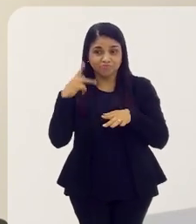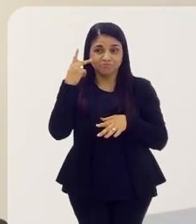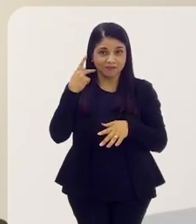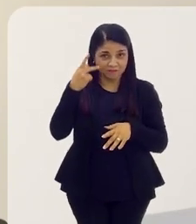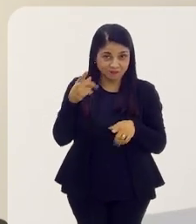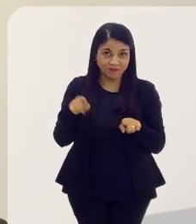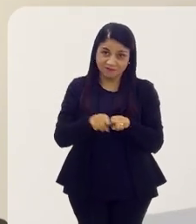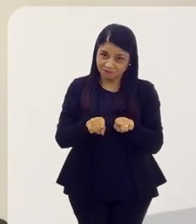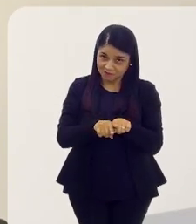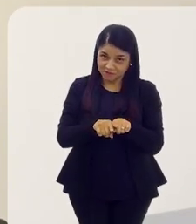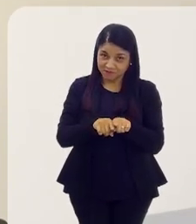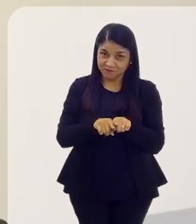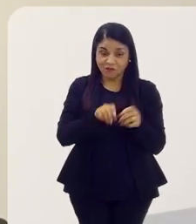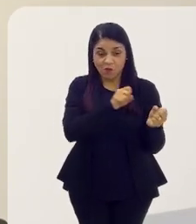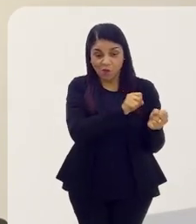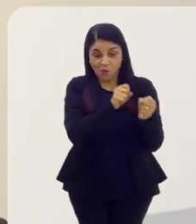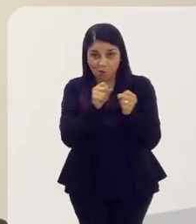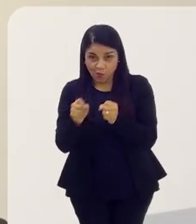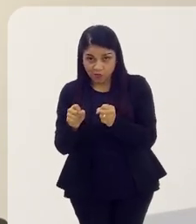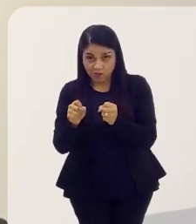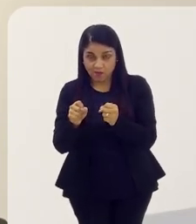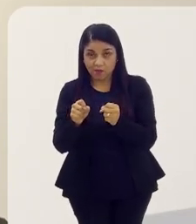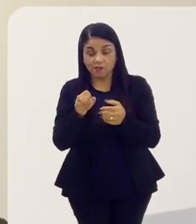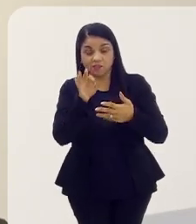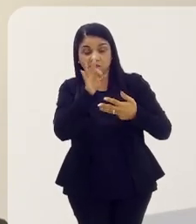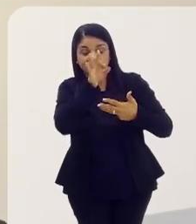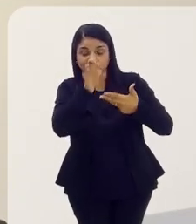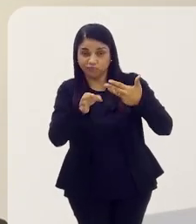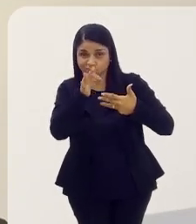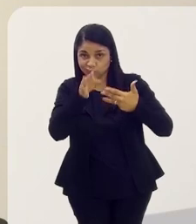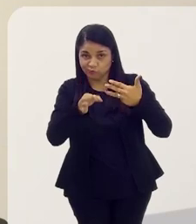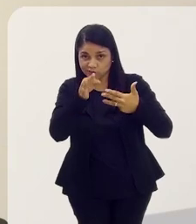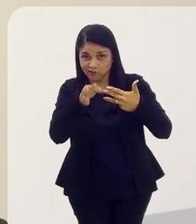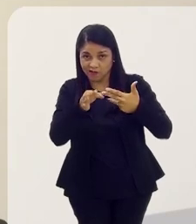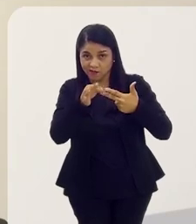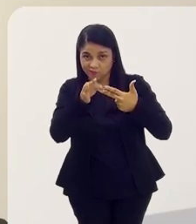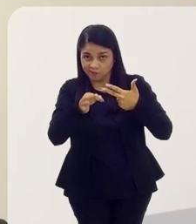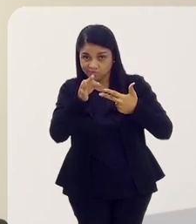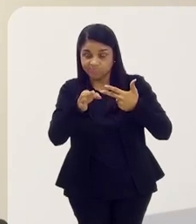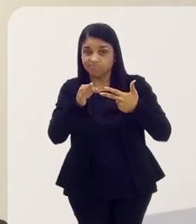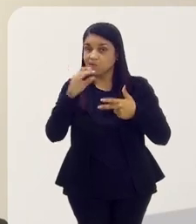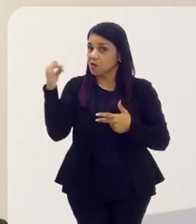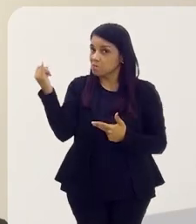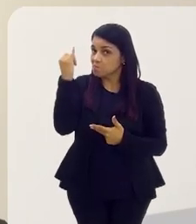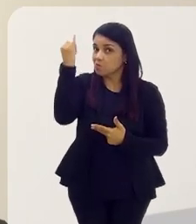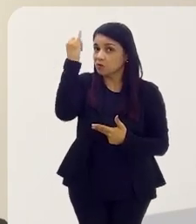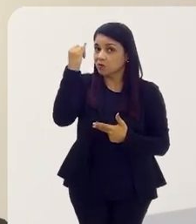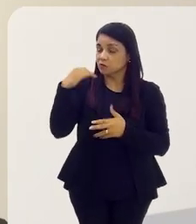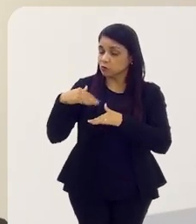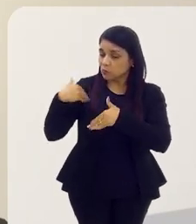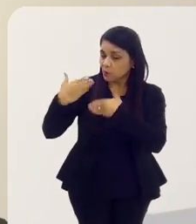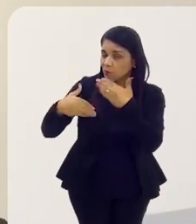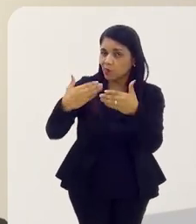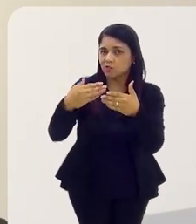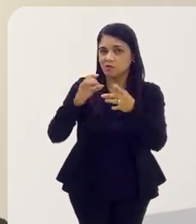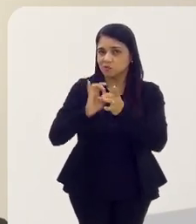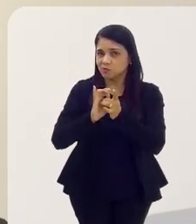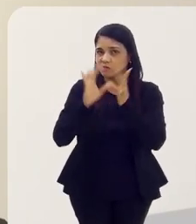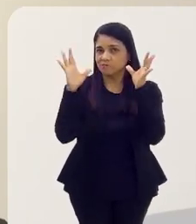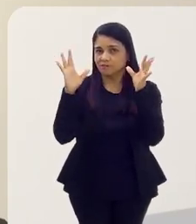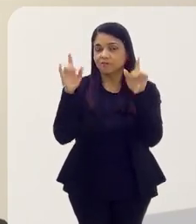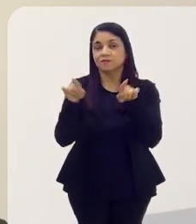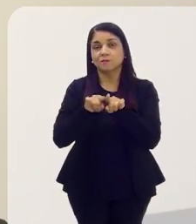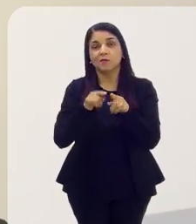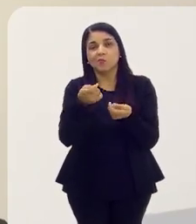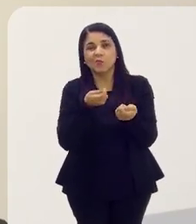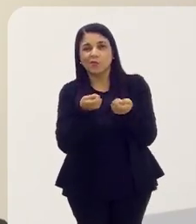veja só como o Poder Judiciário tem uma importância vital no processo democrático